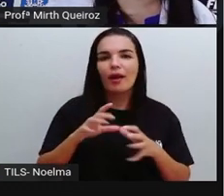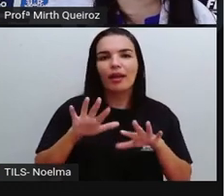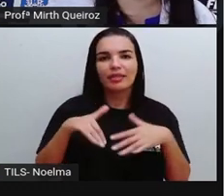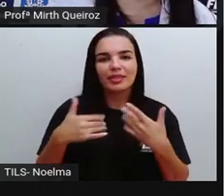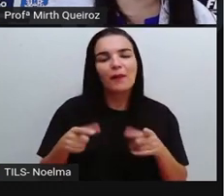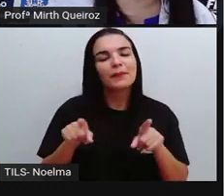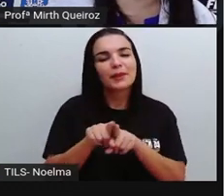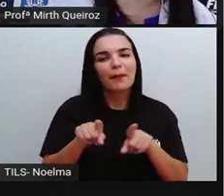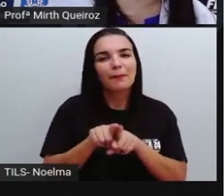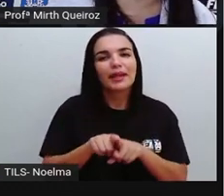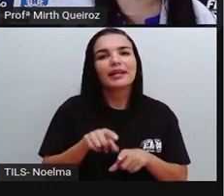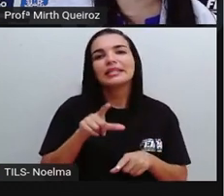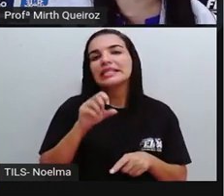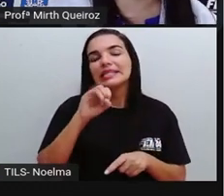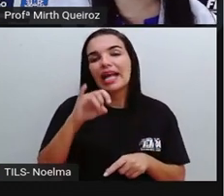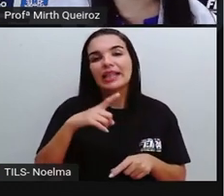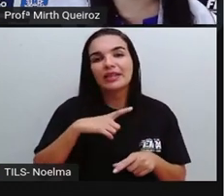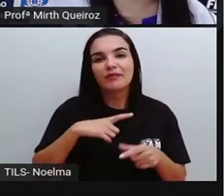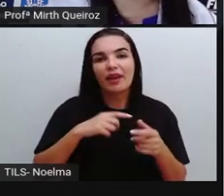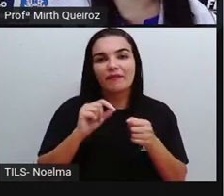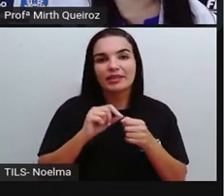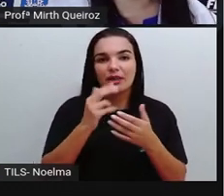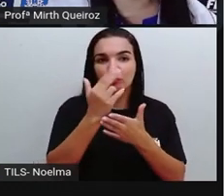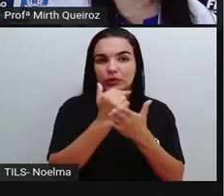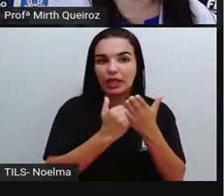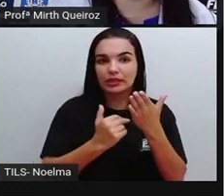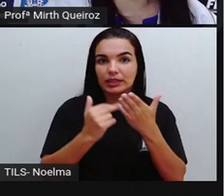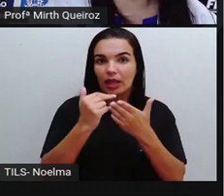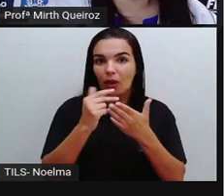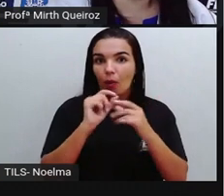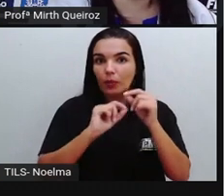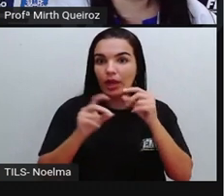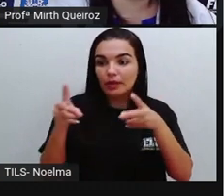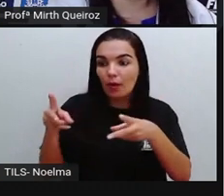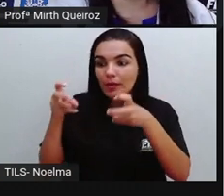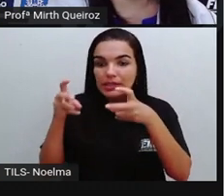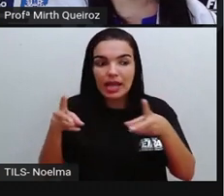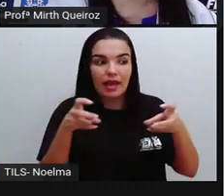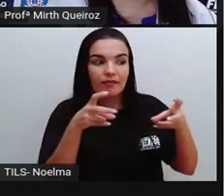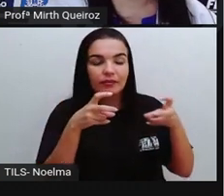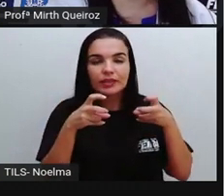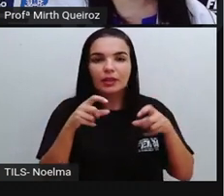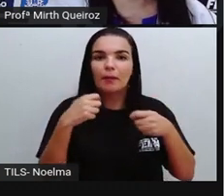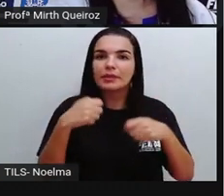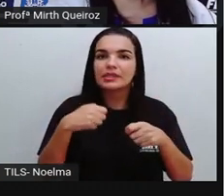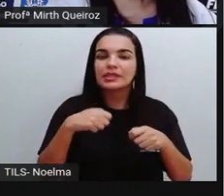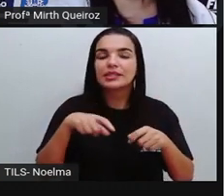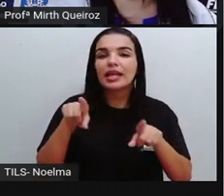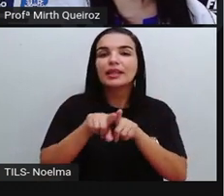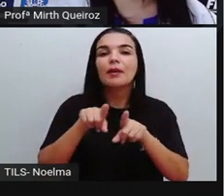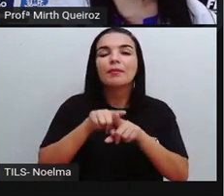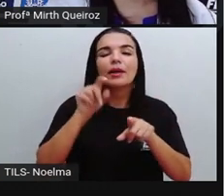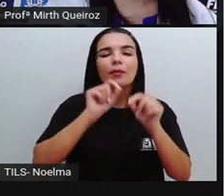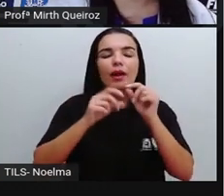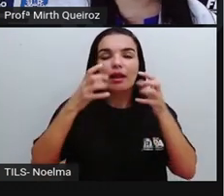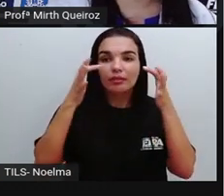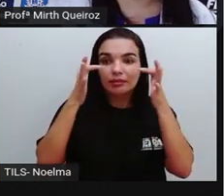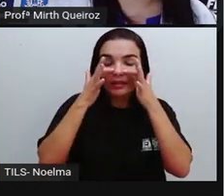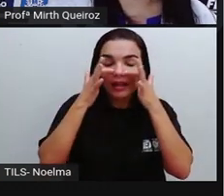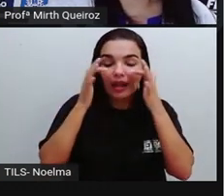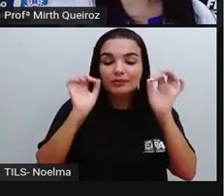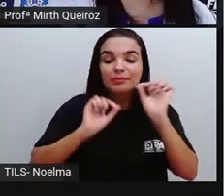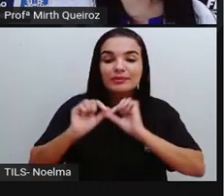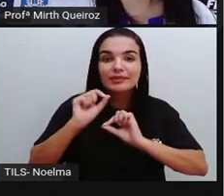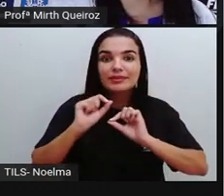E, além disso, se vocês estiverem fazendo um desenho com base na observação, aí vocês têm que ficar ligados quanto